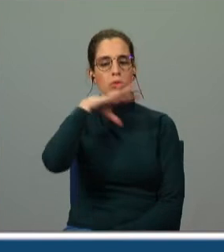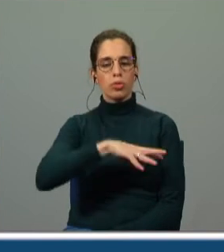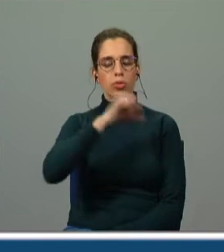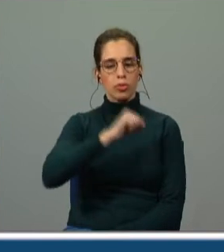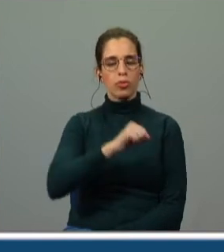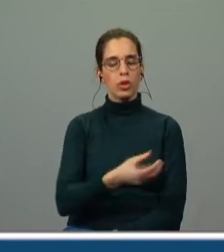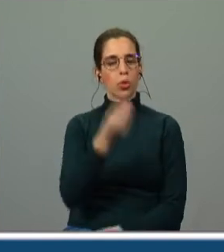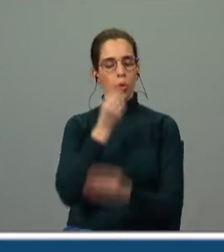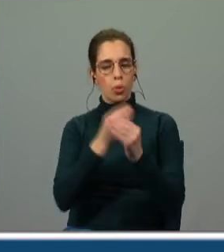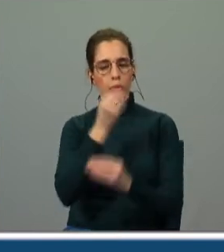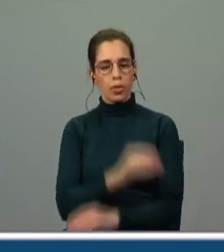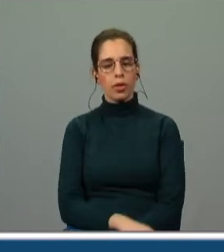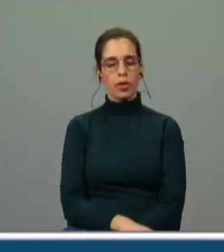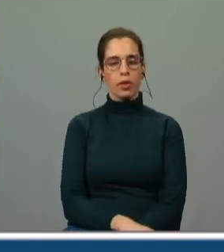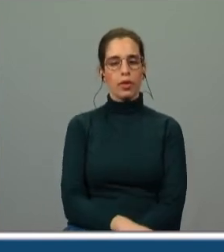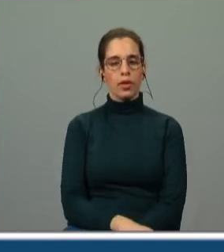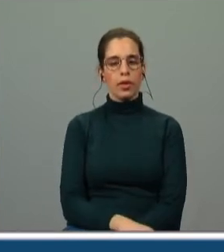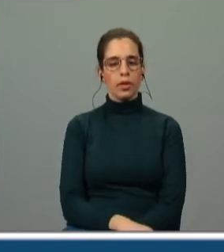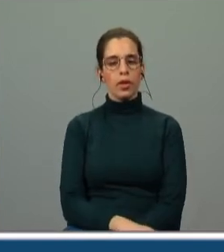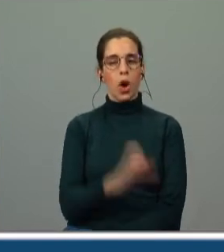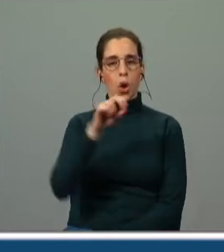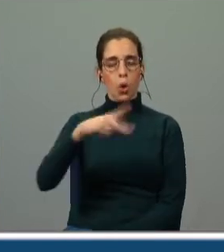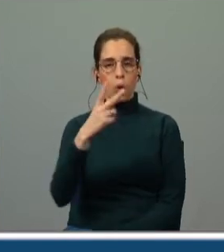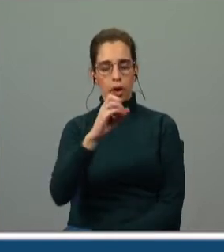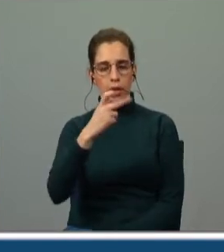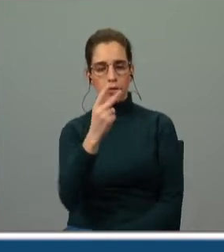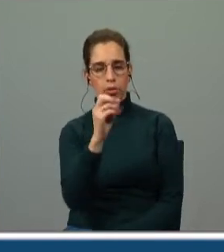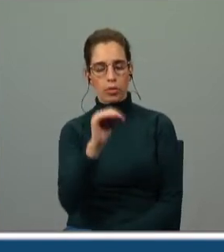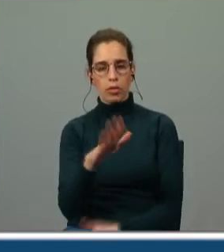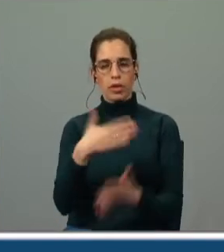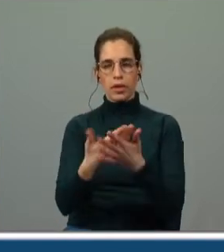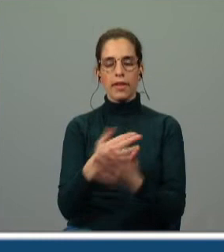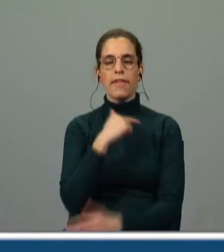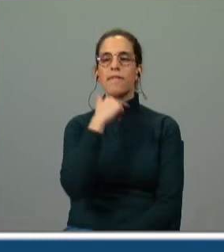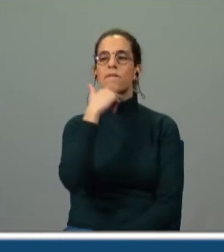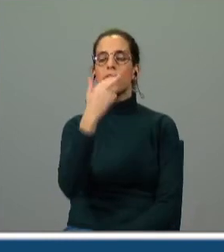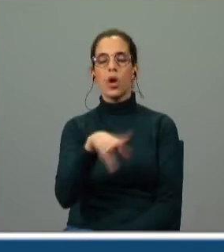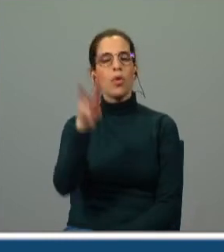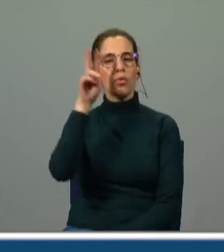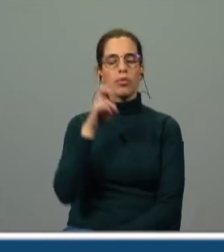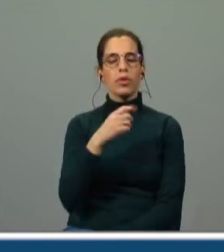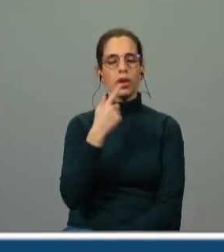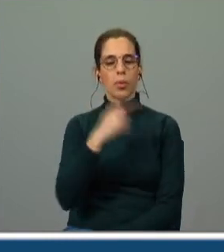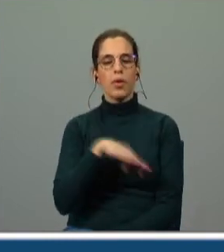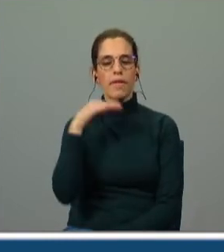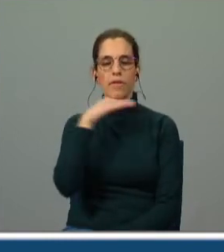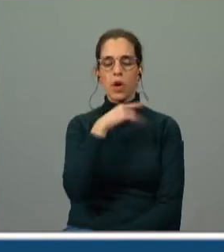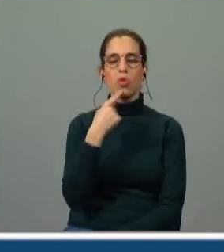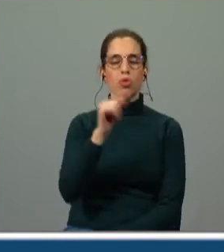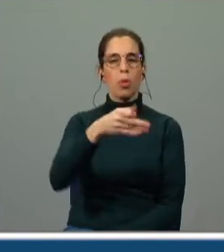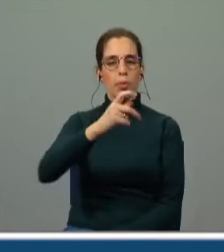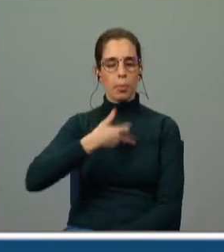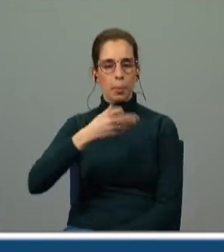comia vós ó côncavos vales que pudestes a vossa extrema ouvir da boca fria o nome do seu Pedro que lhe ouvistes